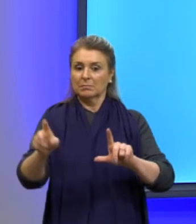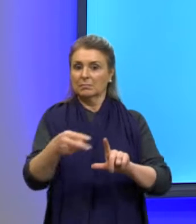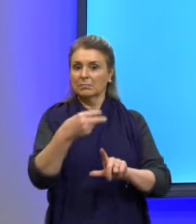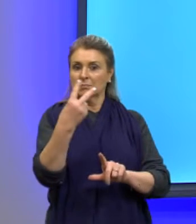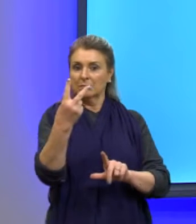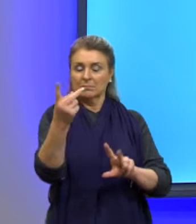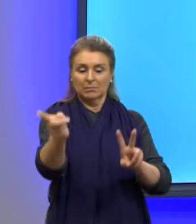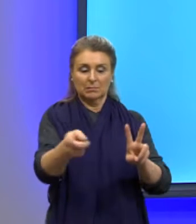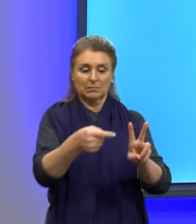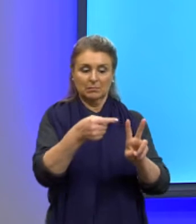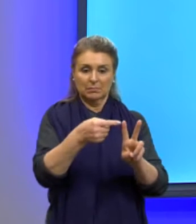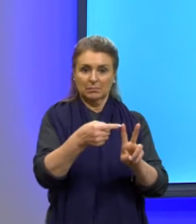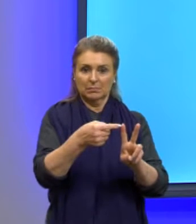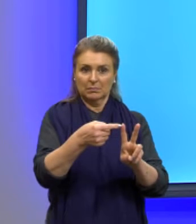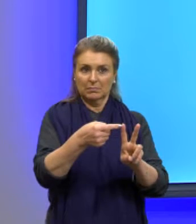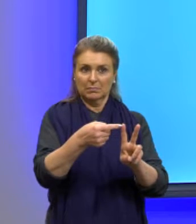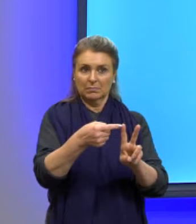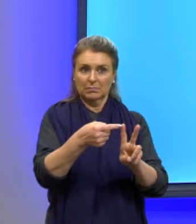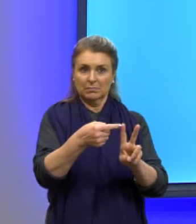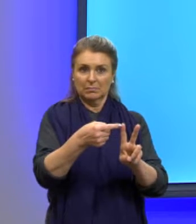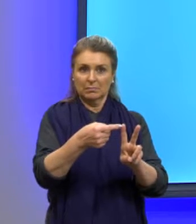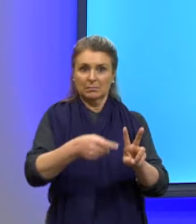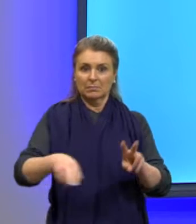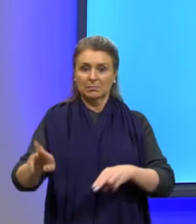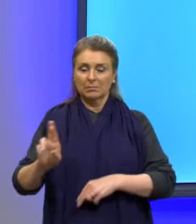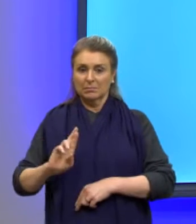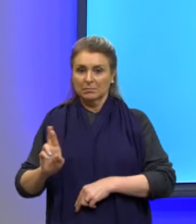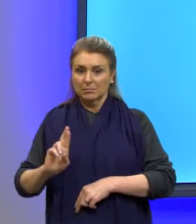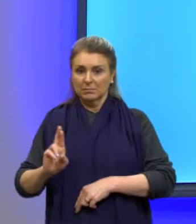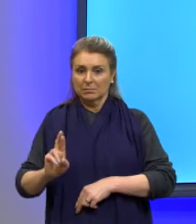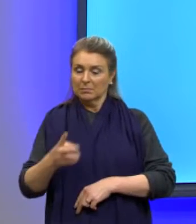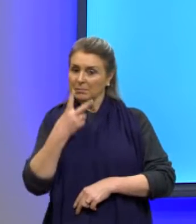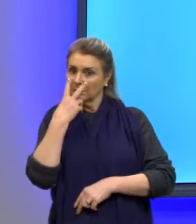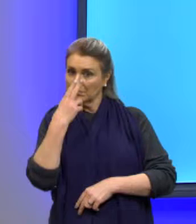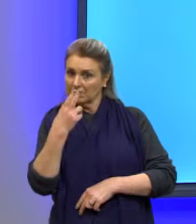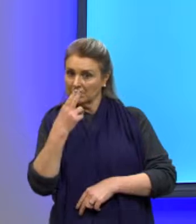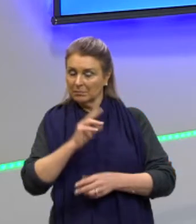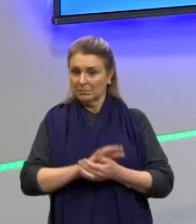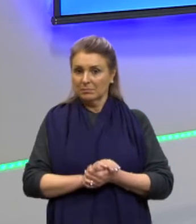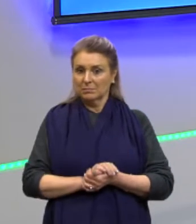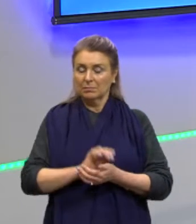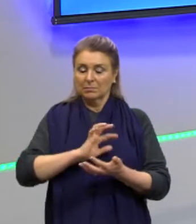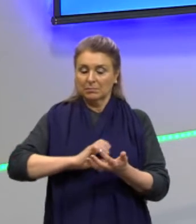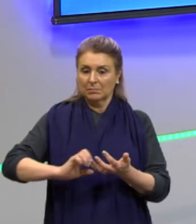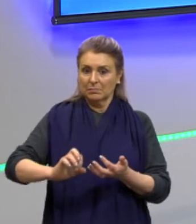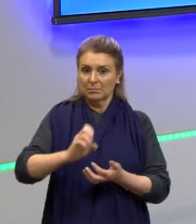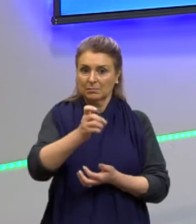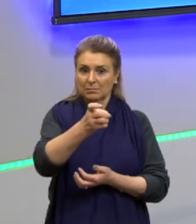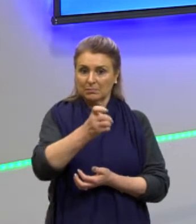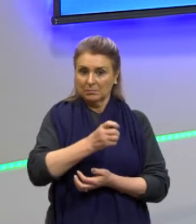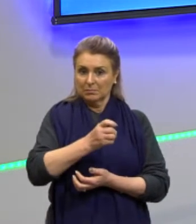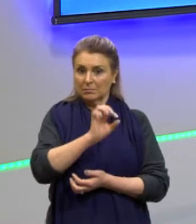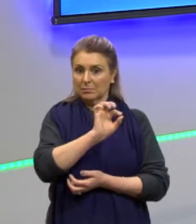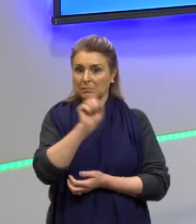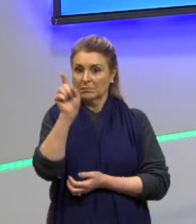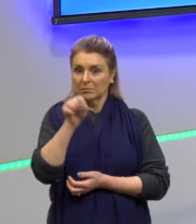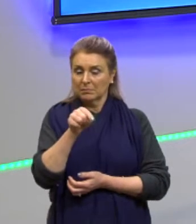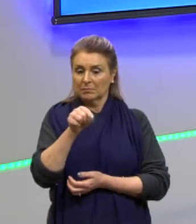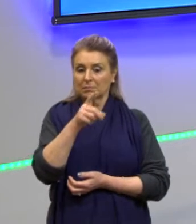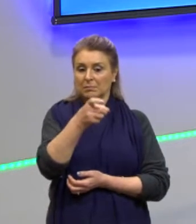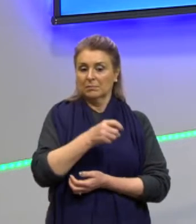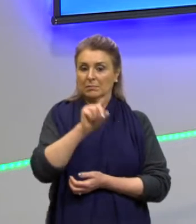raízes reais e iguais. Ou seja, quando eu calculo o X' e o X'